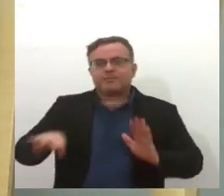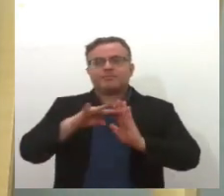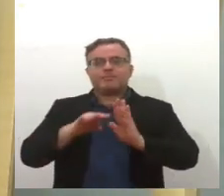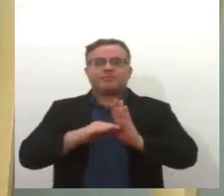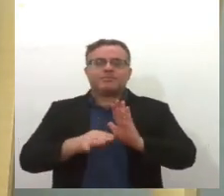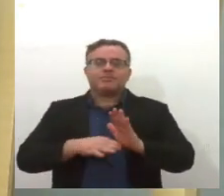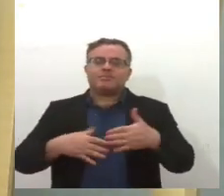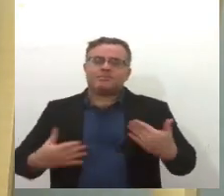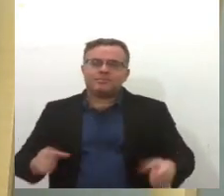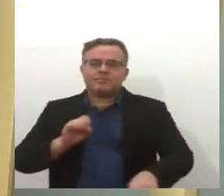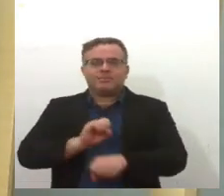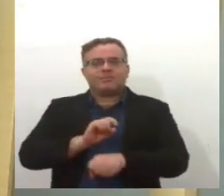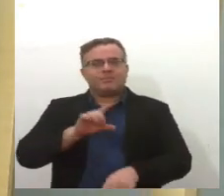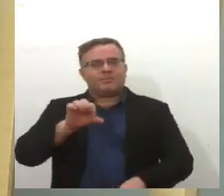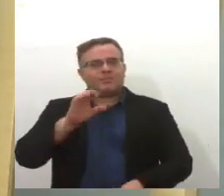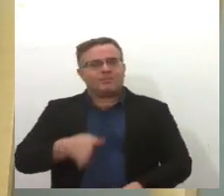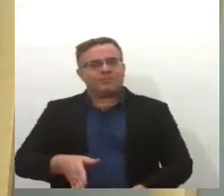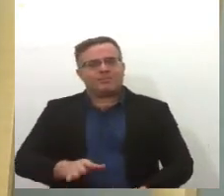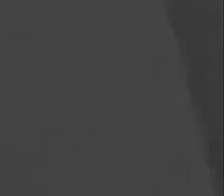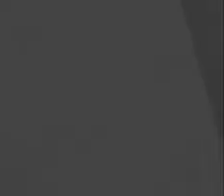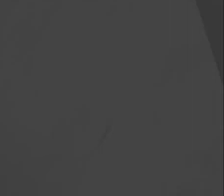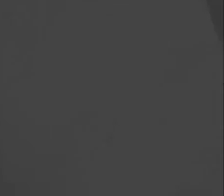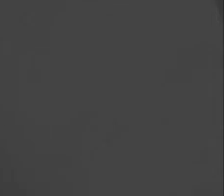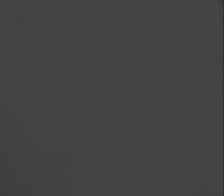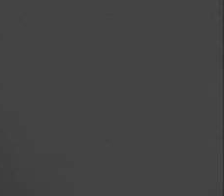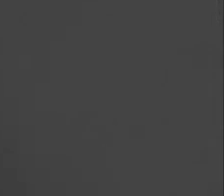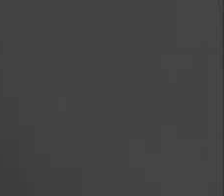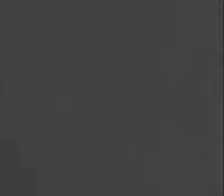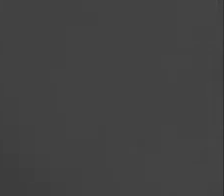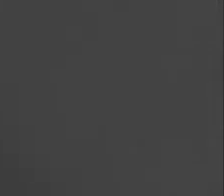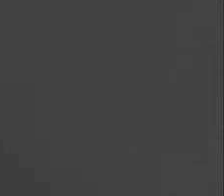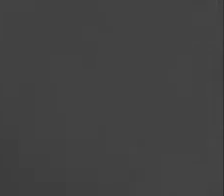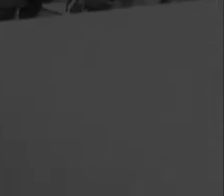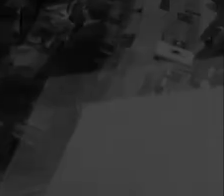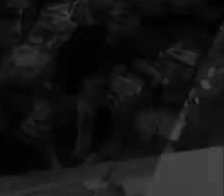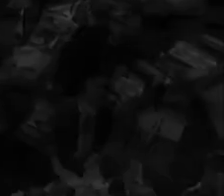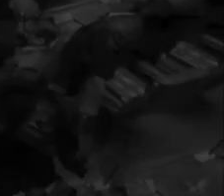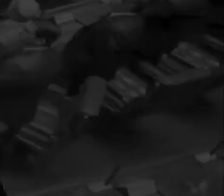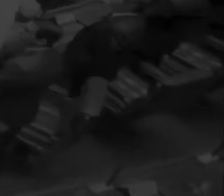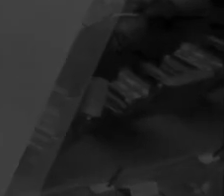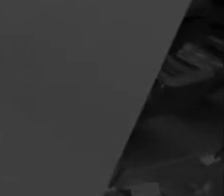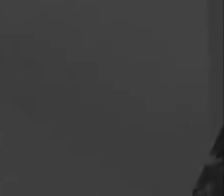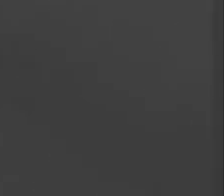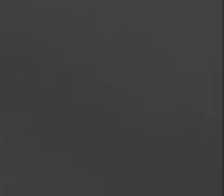aguardo você às 9h30 da manhã. Música Música